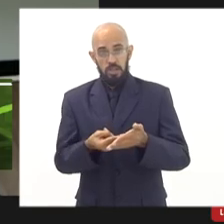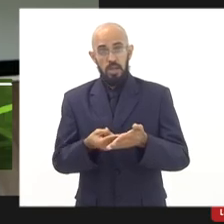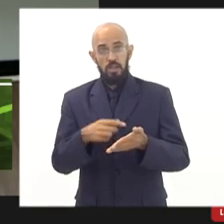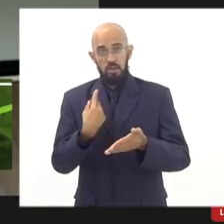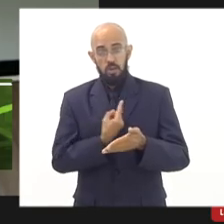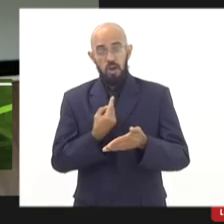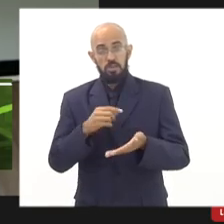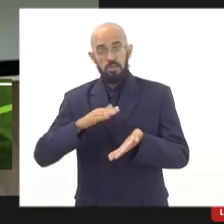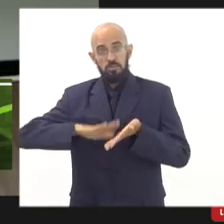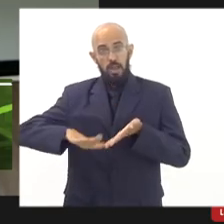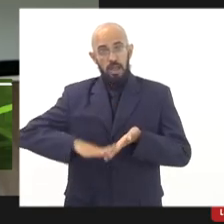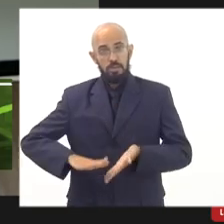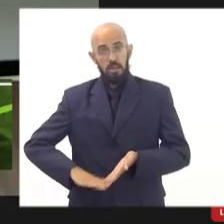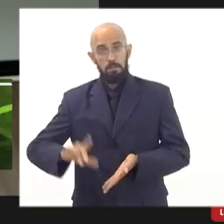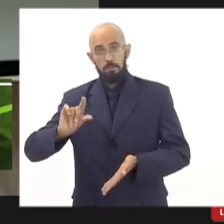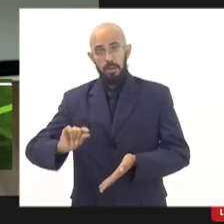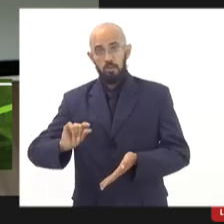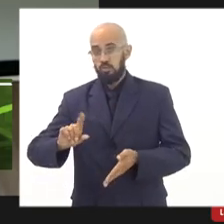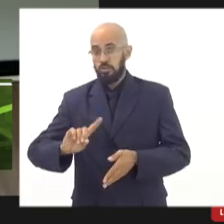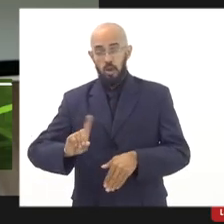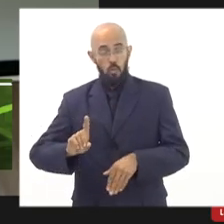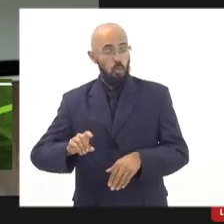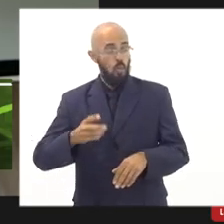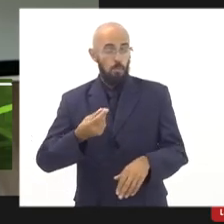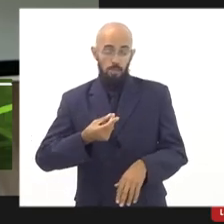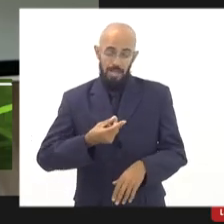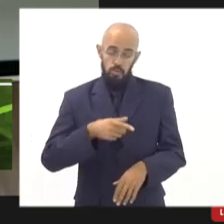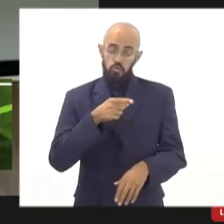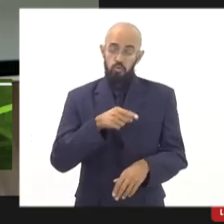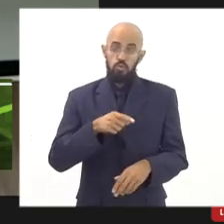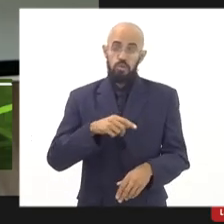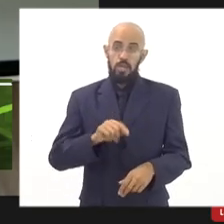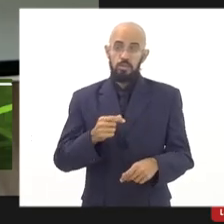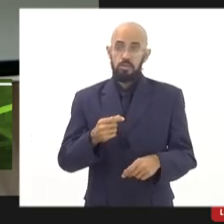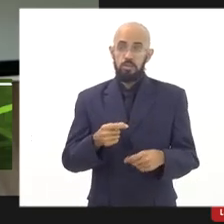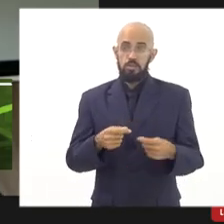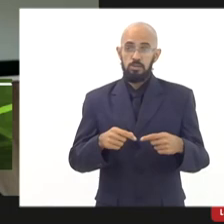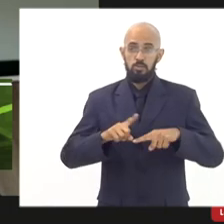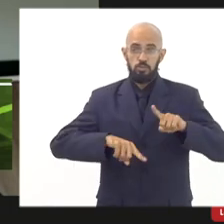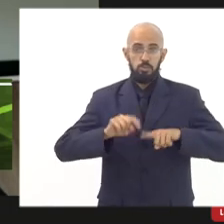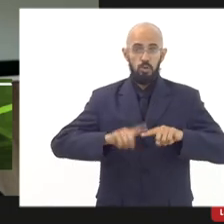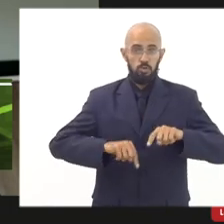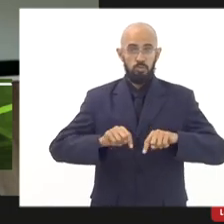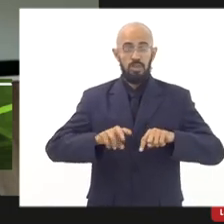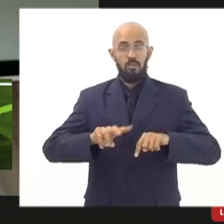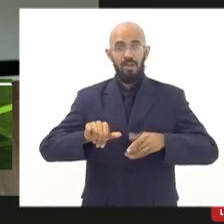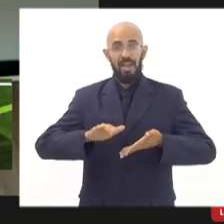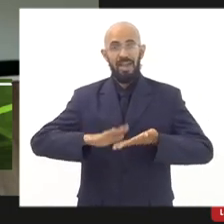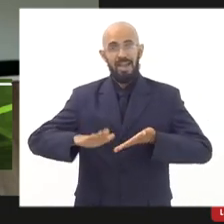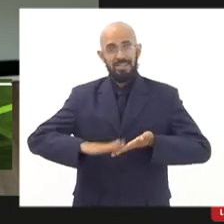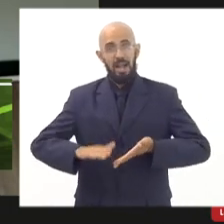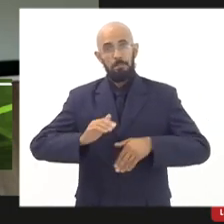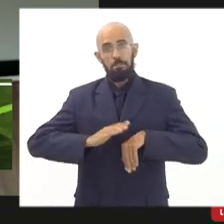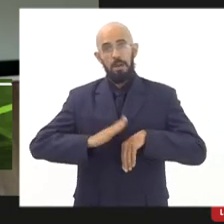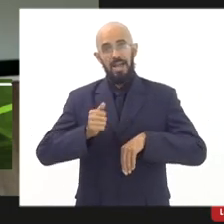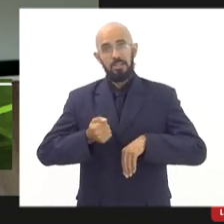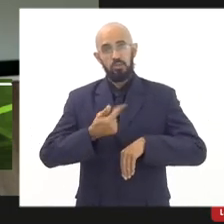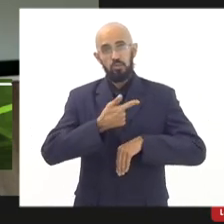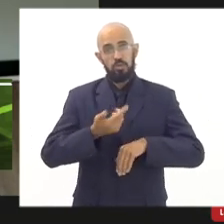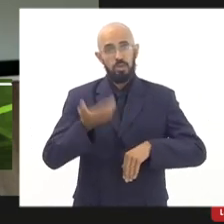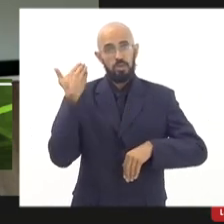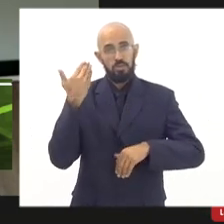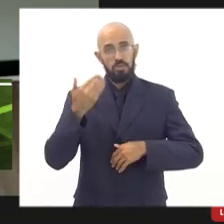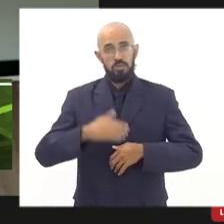pelo contrário. O preço que as coisas estão, a gente vai gastar ainda mais do que se gastava antes.